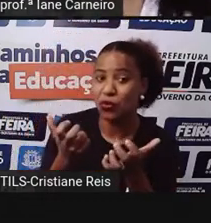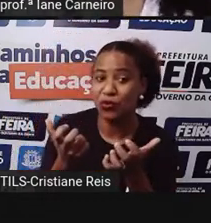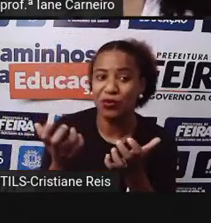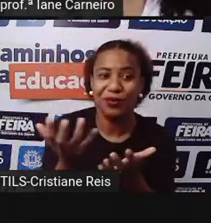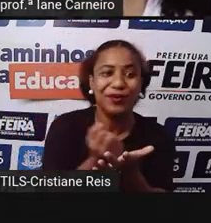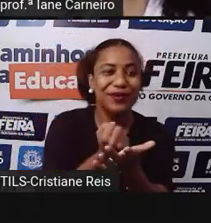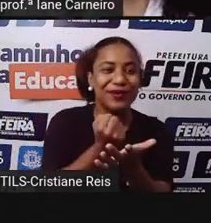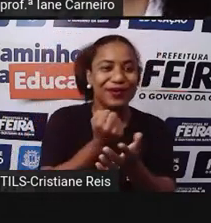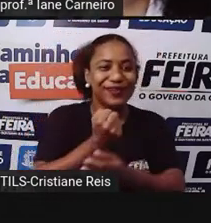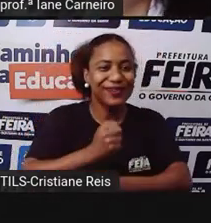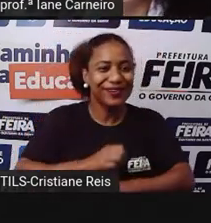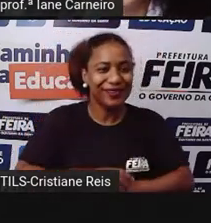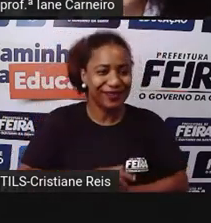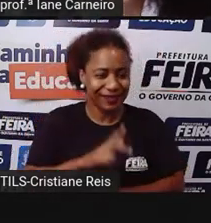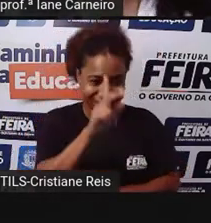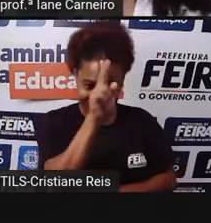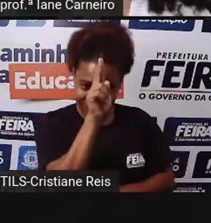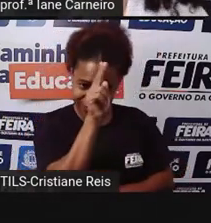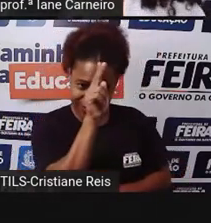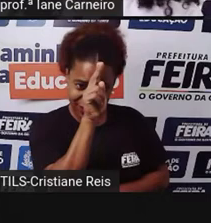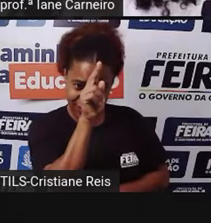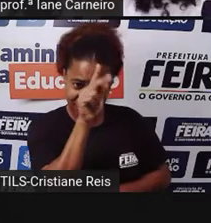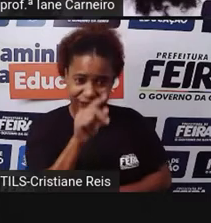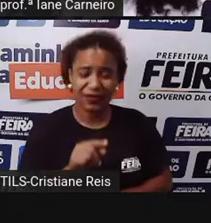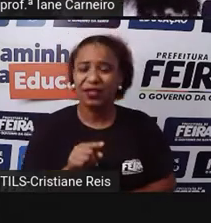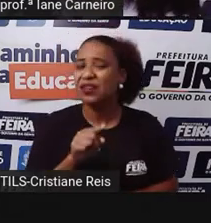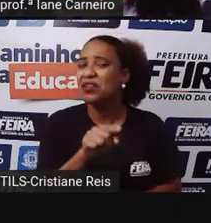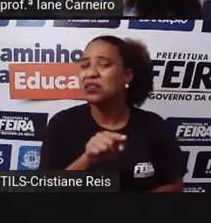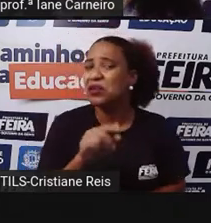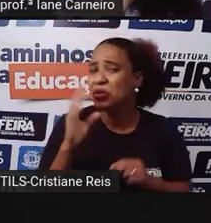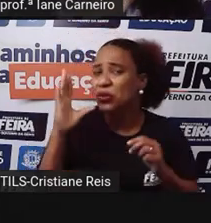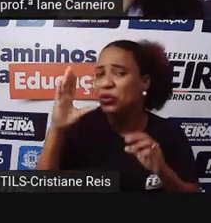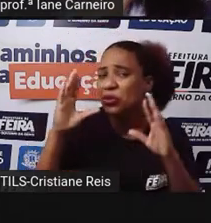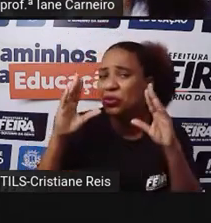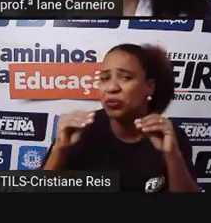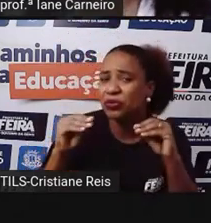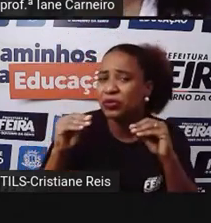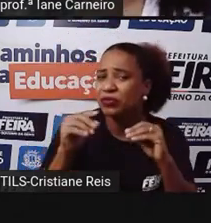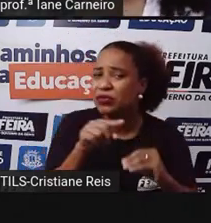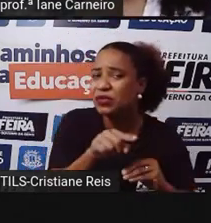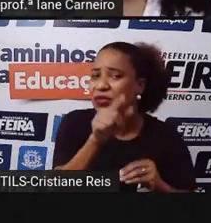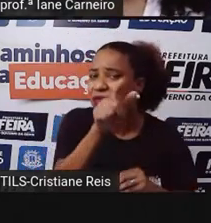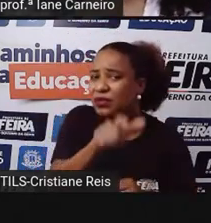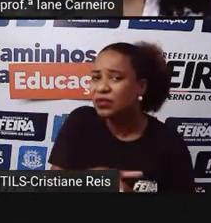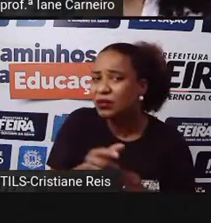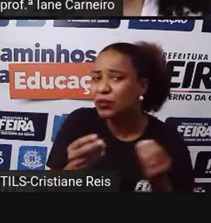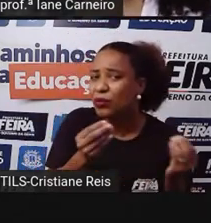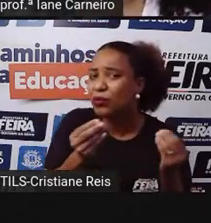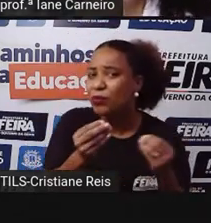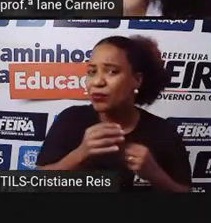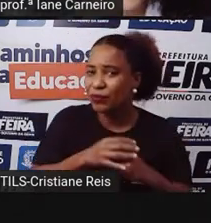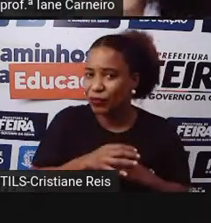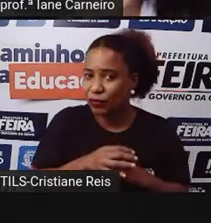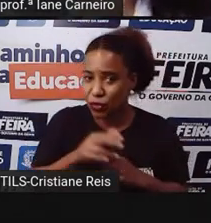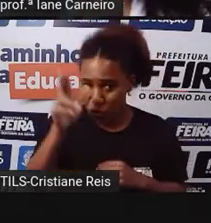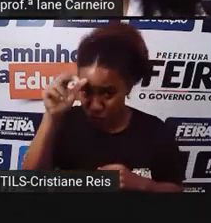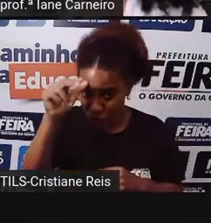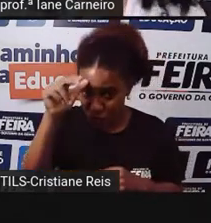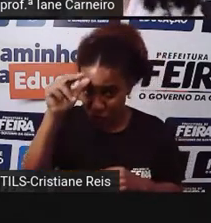Dona baratinha perguntou, e como é que você vai fazer de noite? O cavalo respondeu, ri!